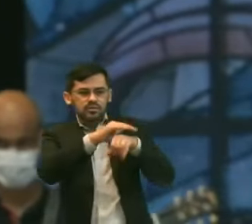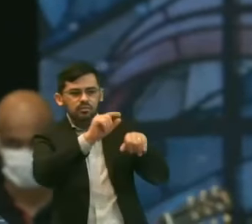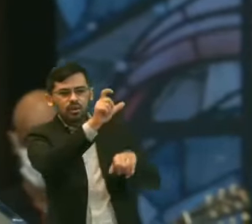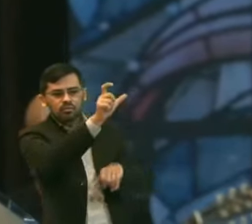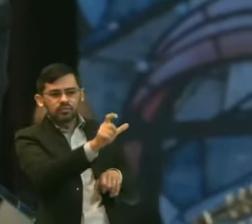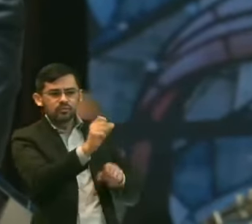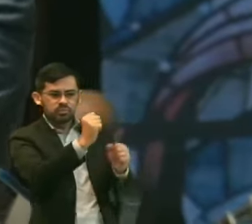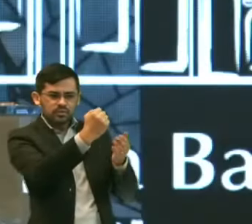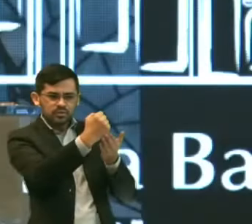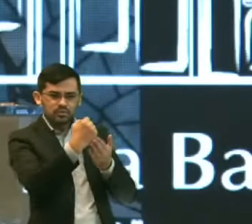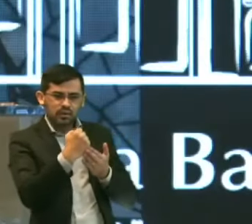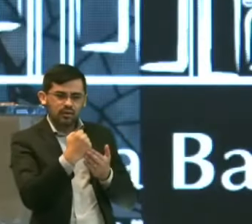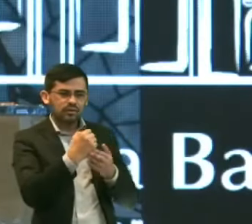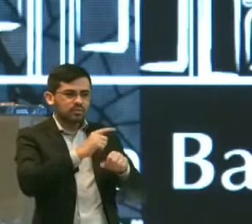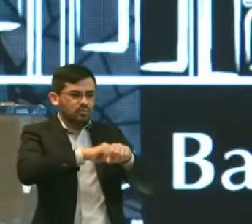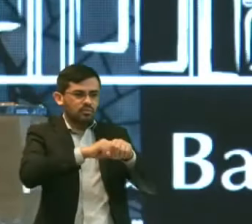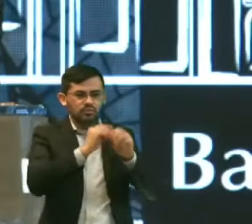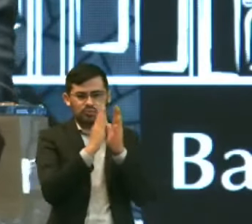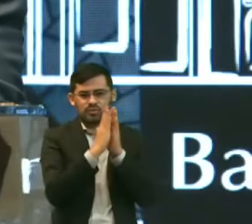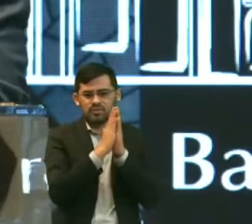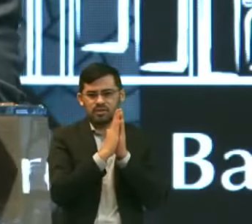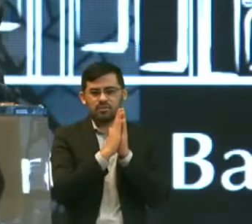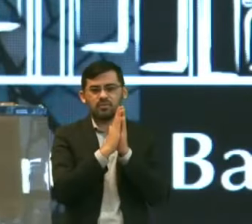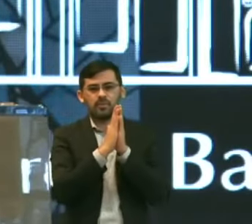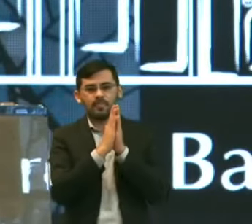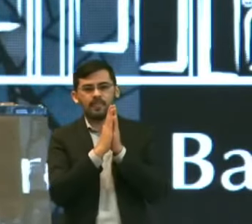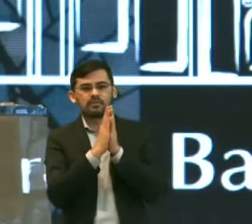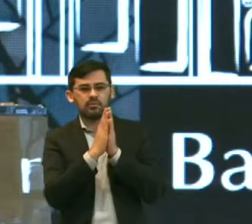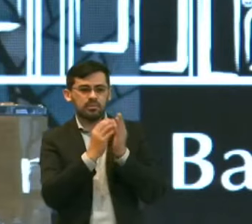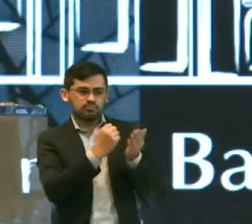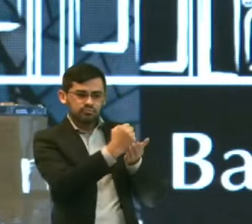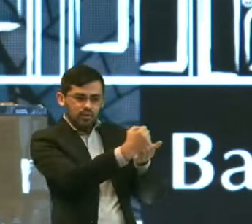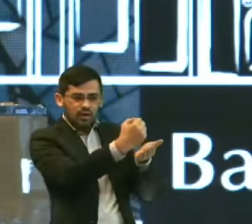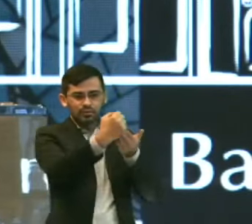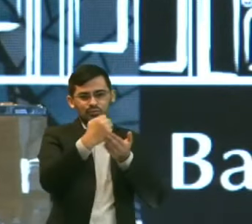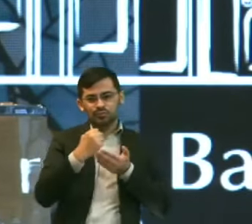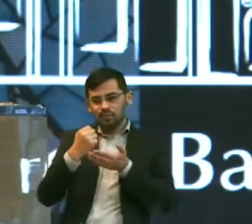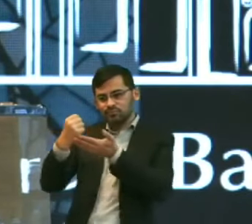Beltrano Você pode ajudar a gente Num momento de oração Ele é um facilitador